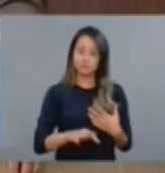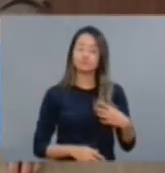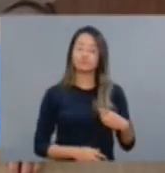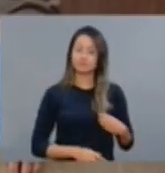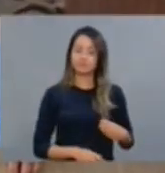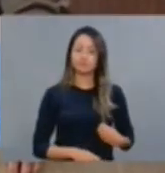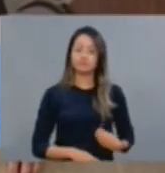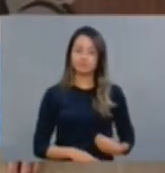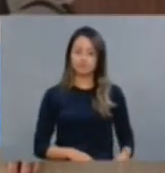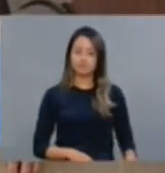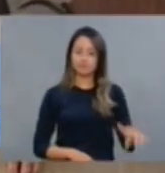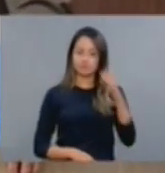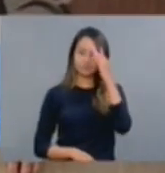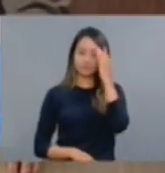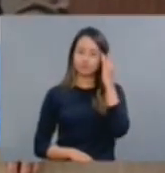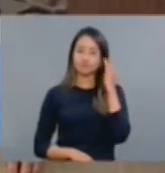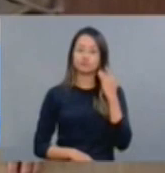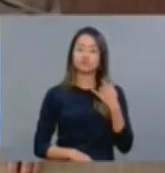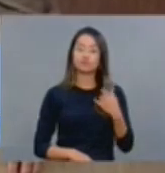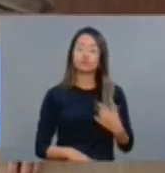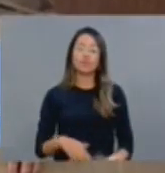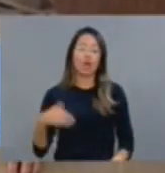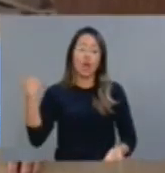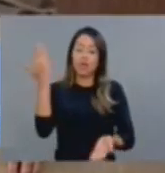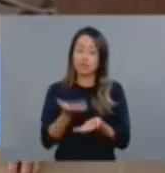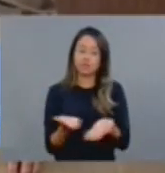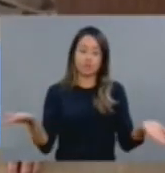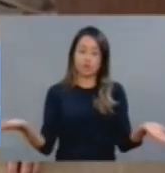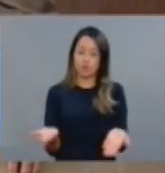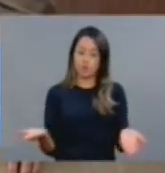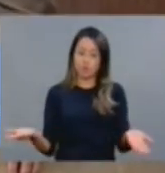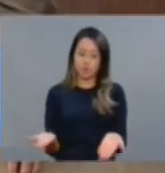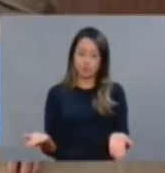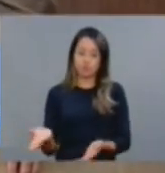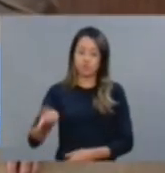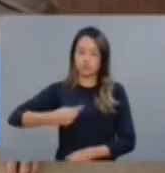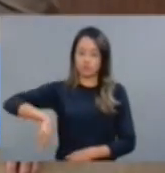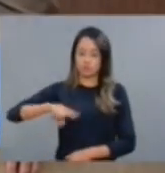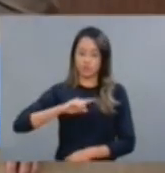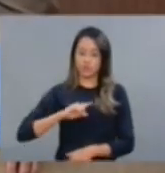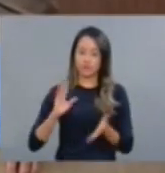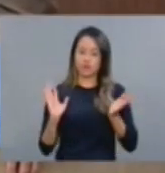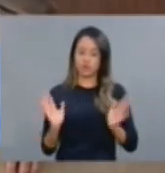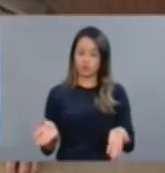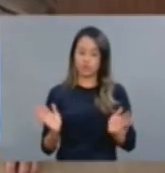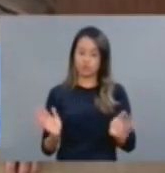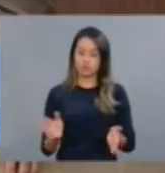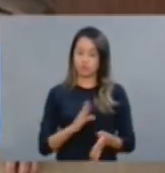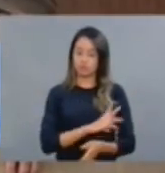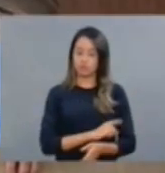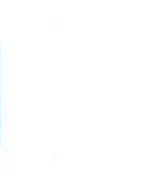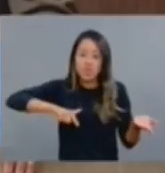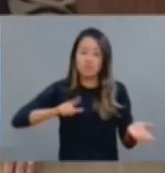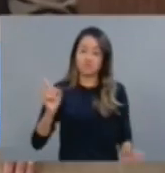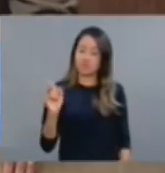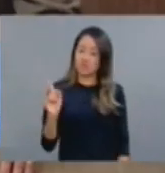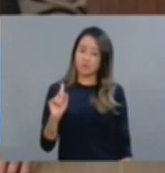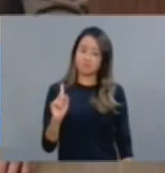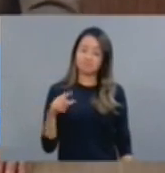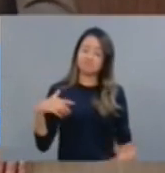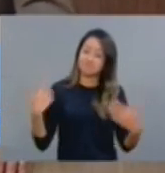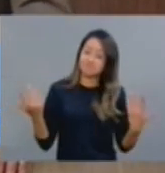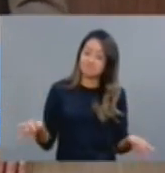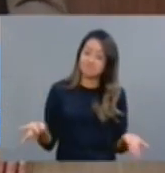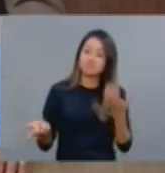universidade particular. E até hoje, nós já estamos no segundo ano, não foi colocado um único centavo. E é por